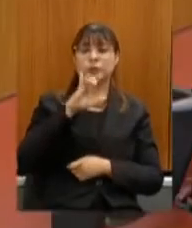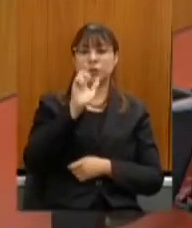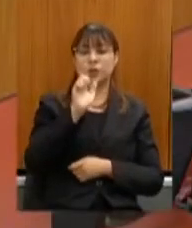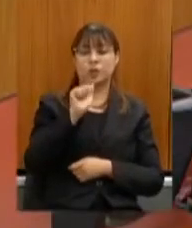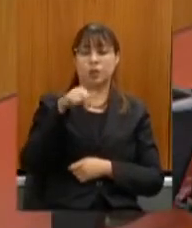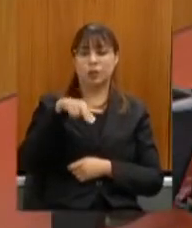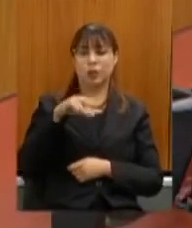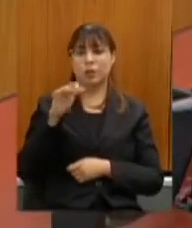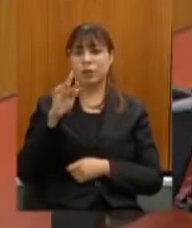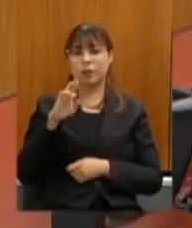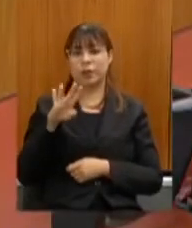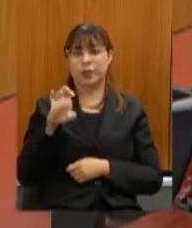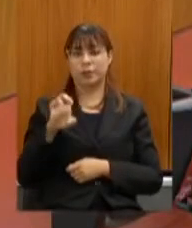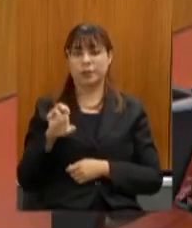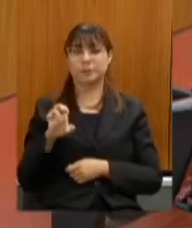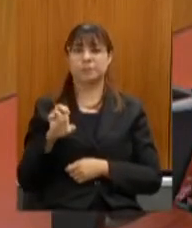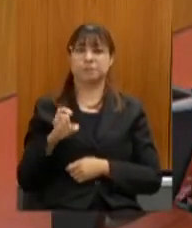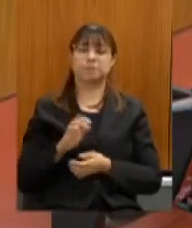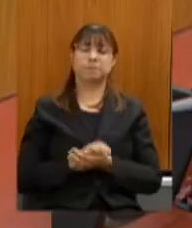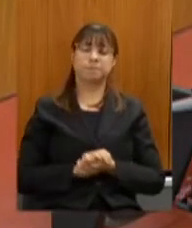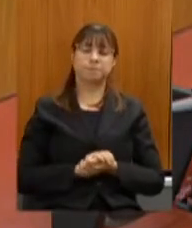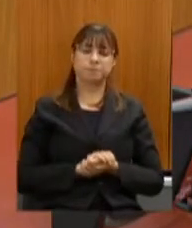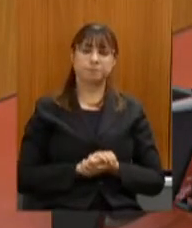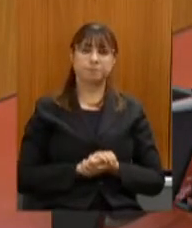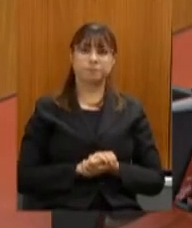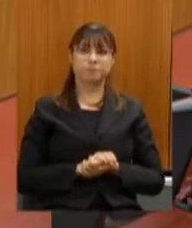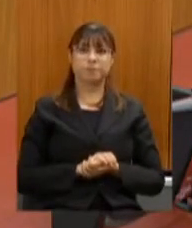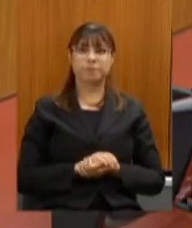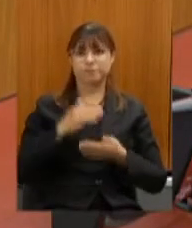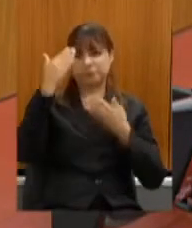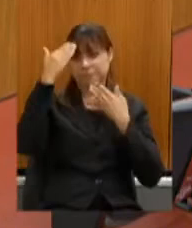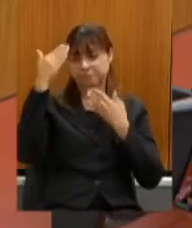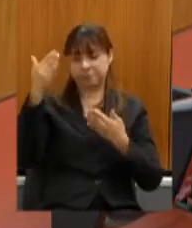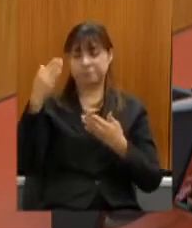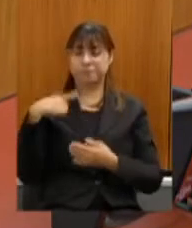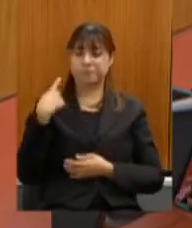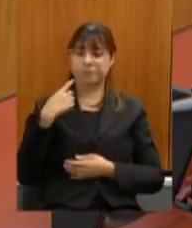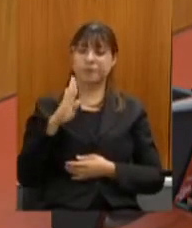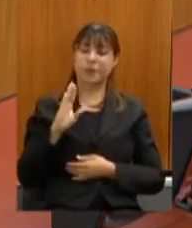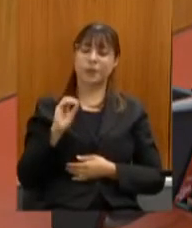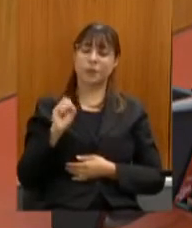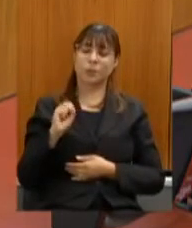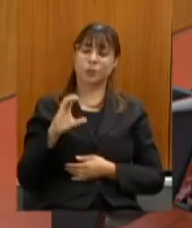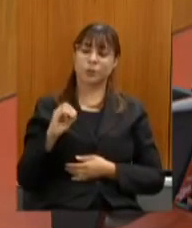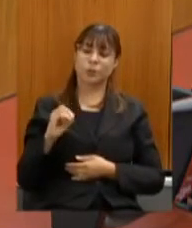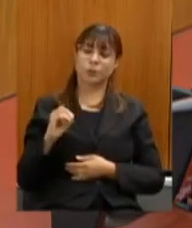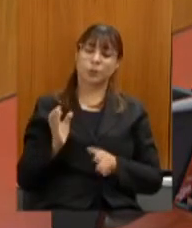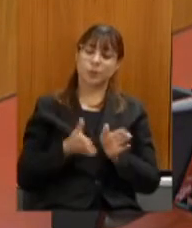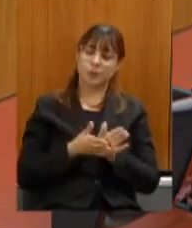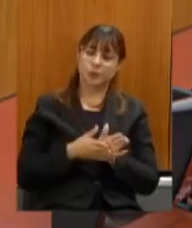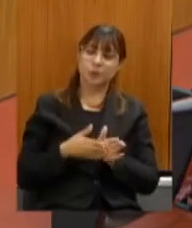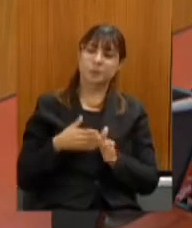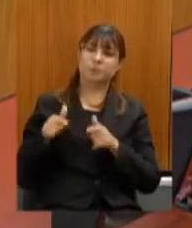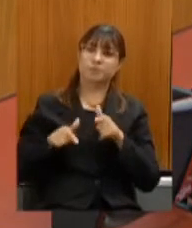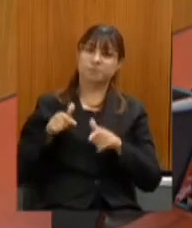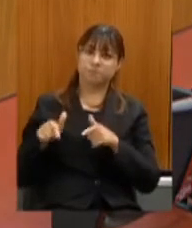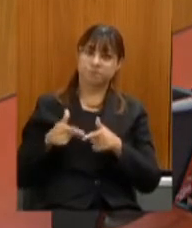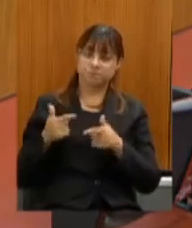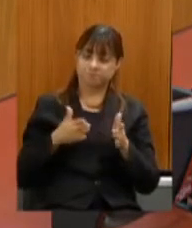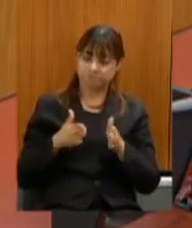também para a sua participação muito obrigado deputado Bosco parabéns pela condição dos trabalhos